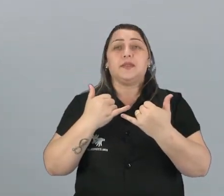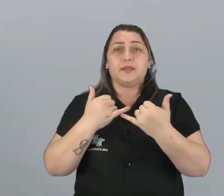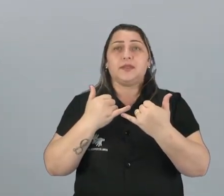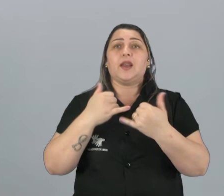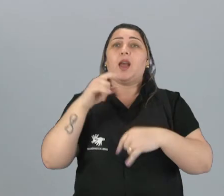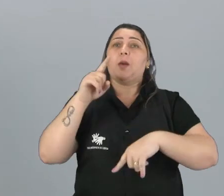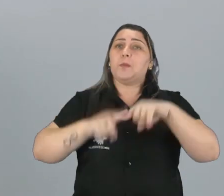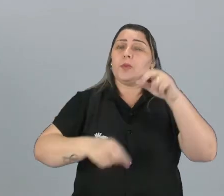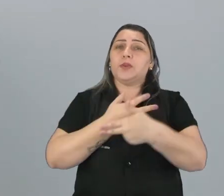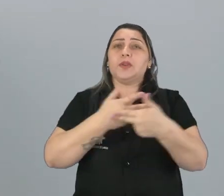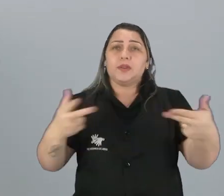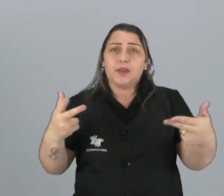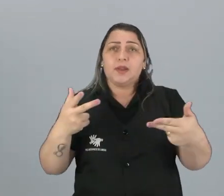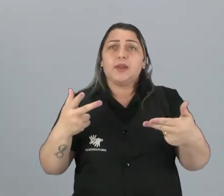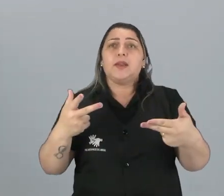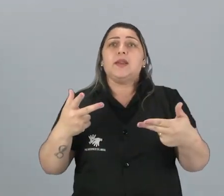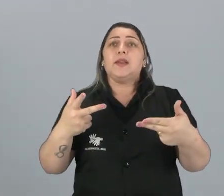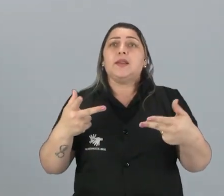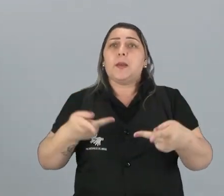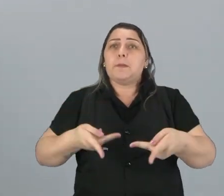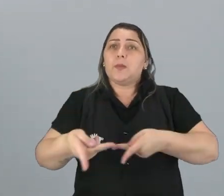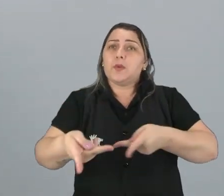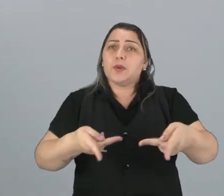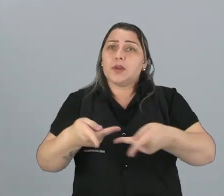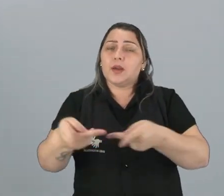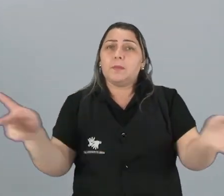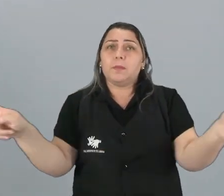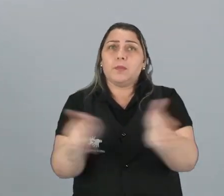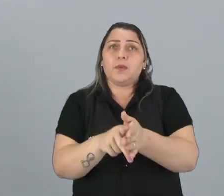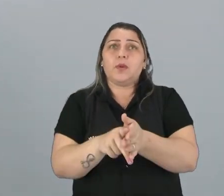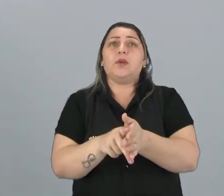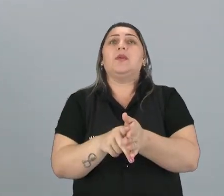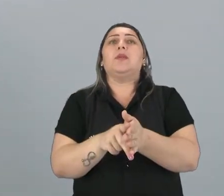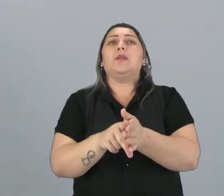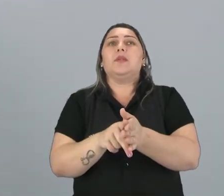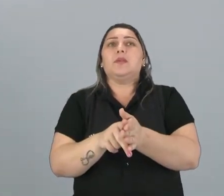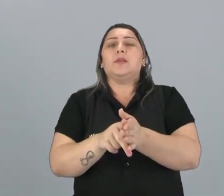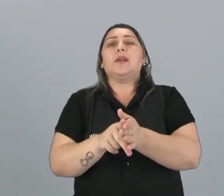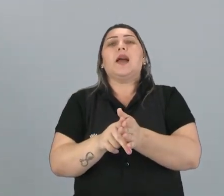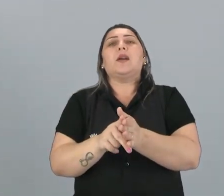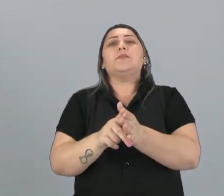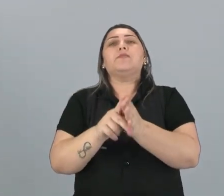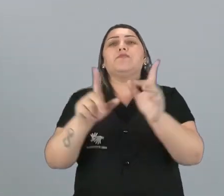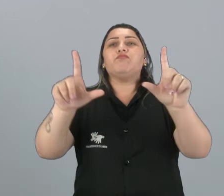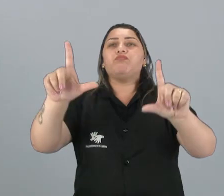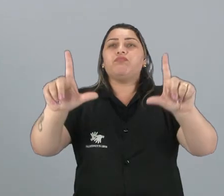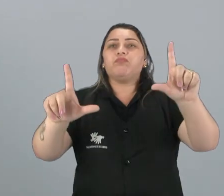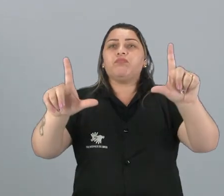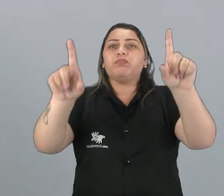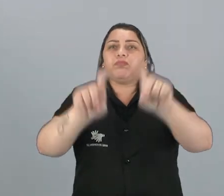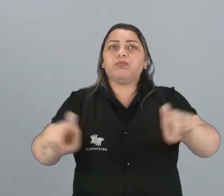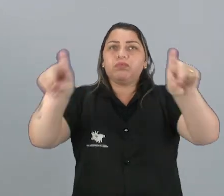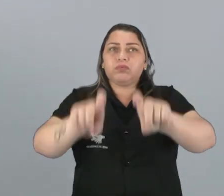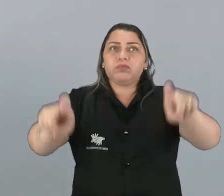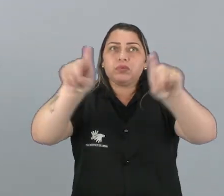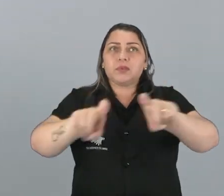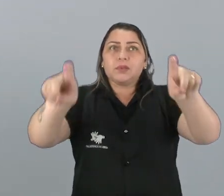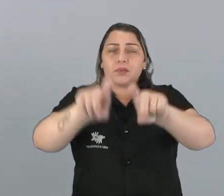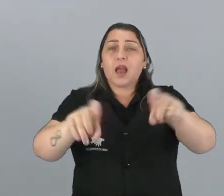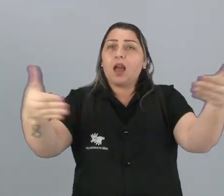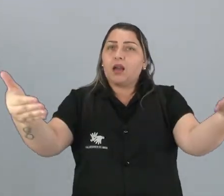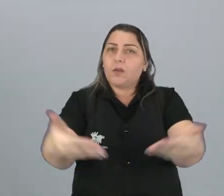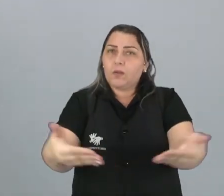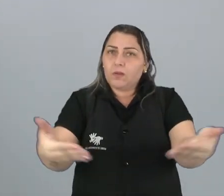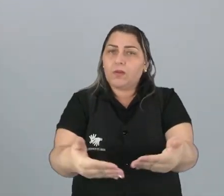equipamentos e programas específicos para microcomputadores. E aí entramos então no nosso